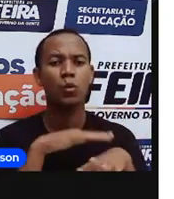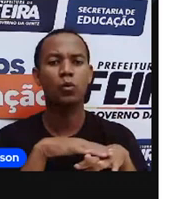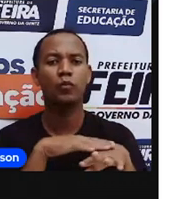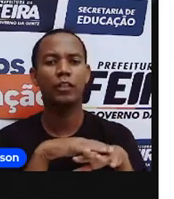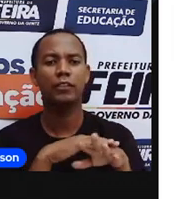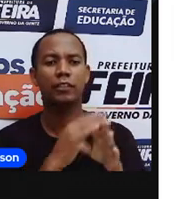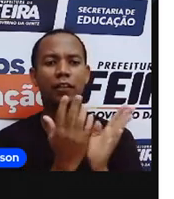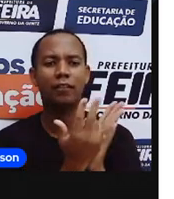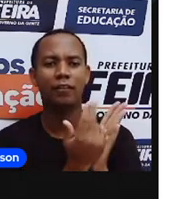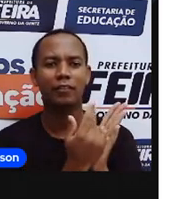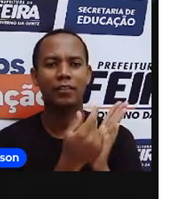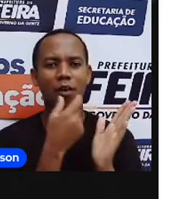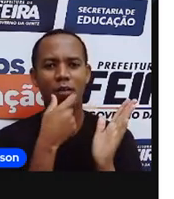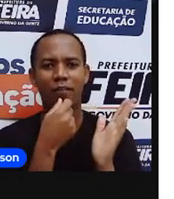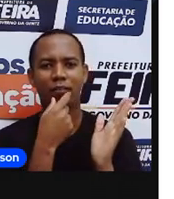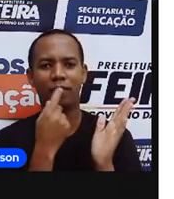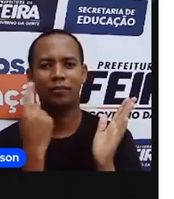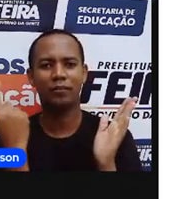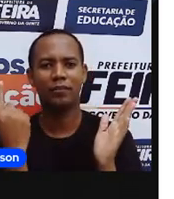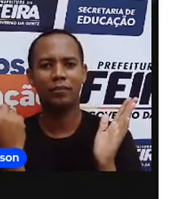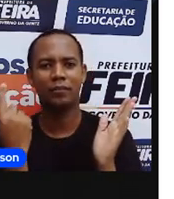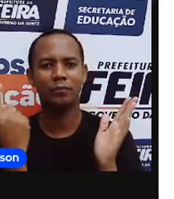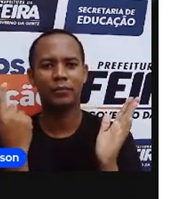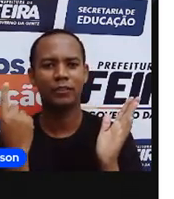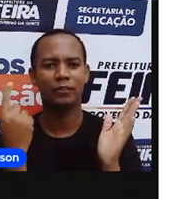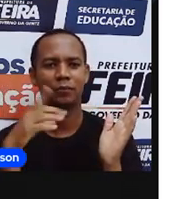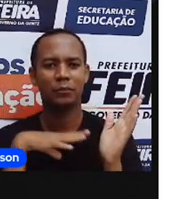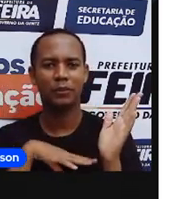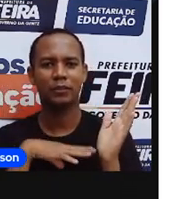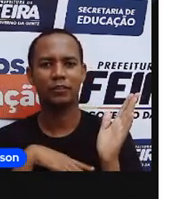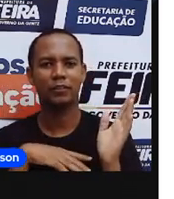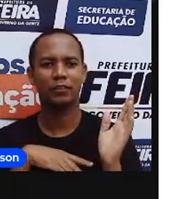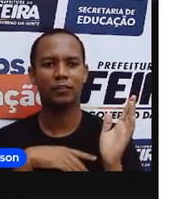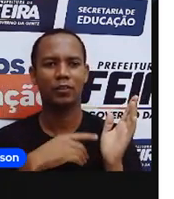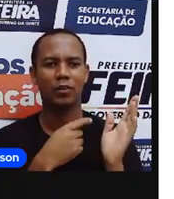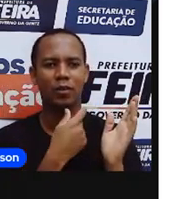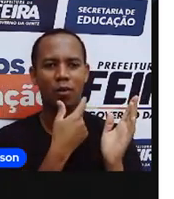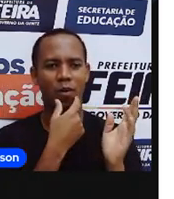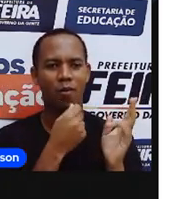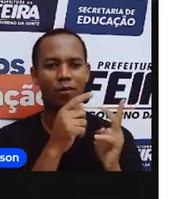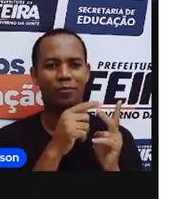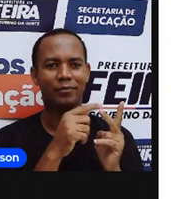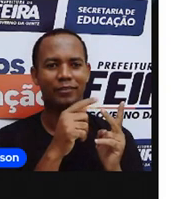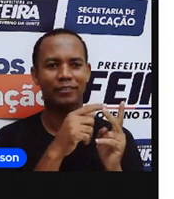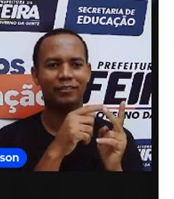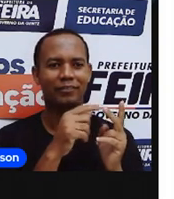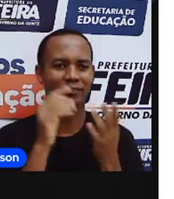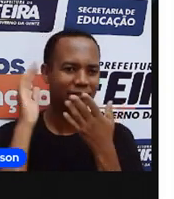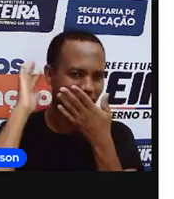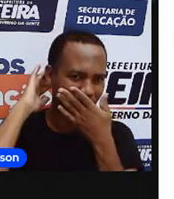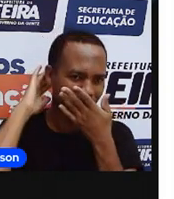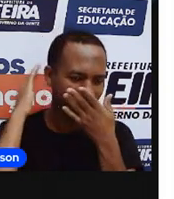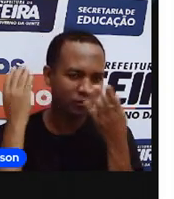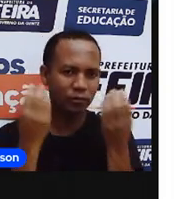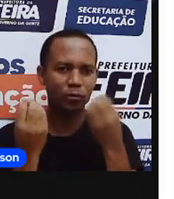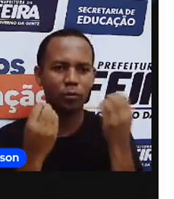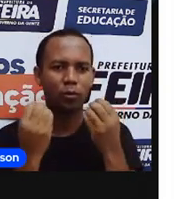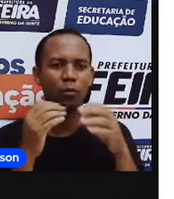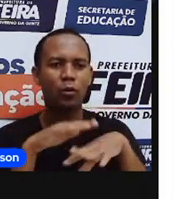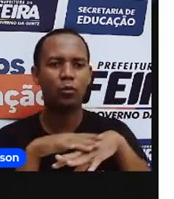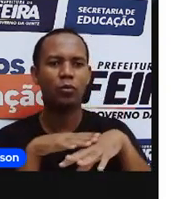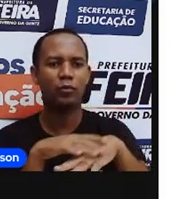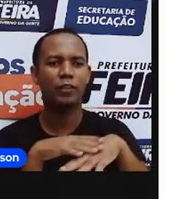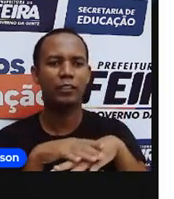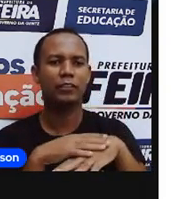aí abaixo. Agora, lembra de tudo que a Pró falou desse encontro aí entre os portugueses e os indígenas? Esse